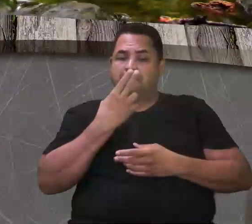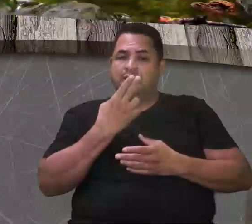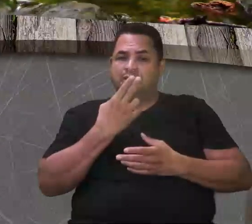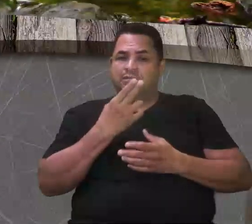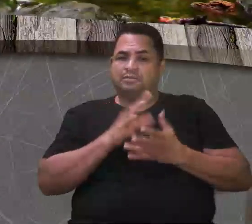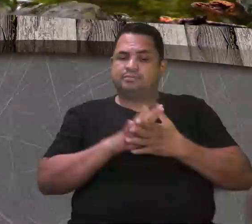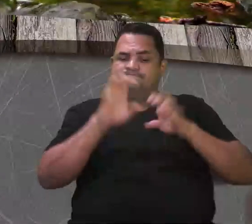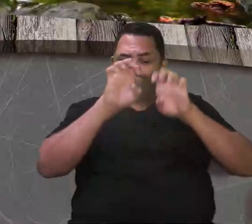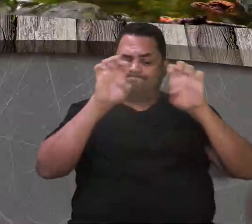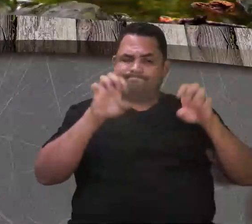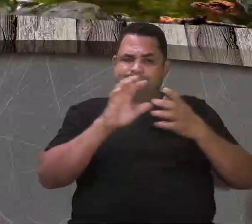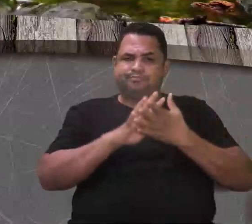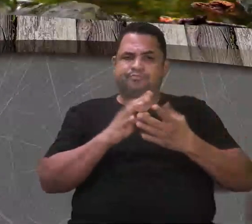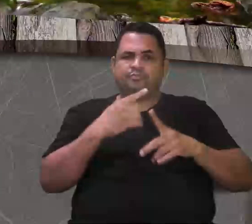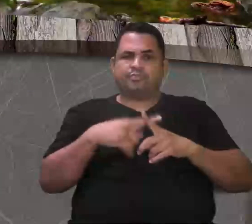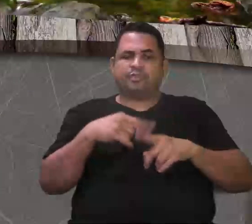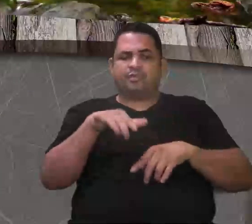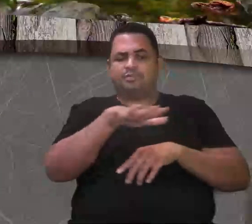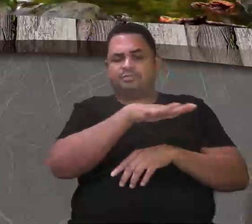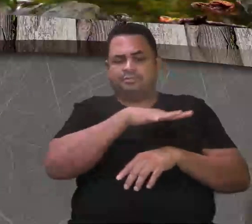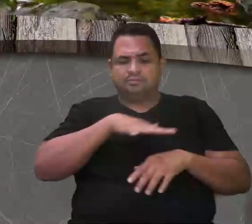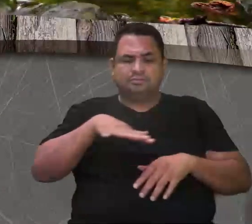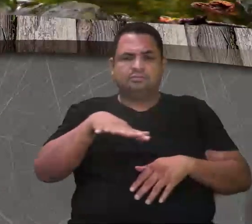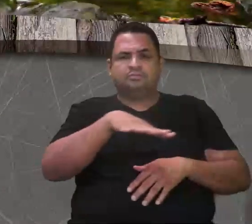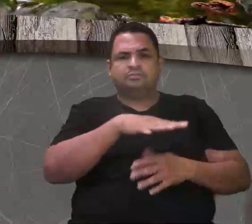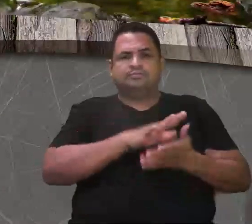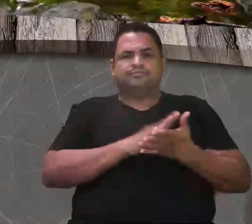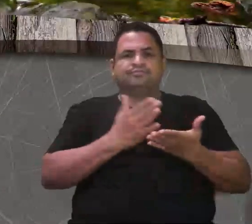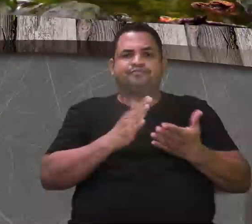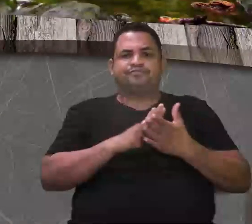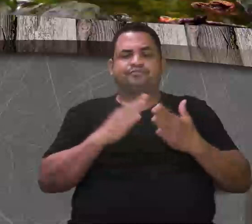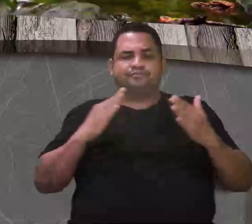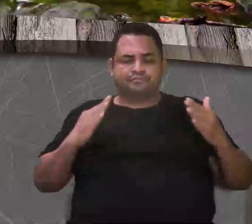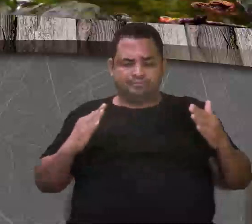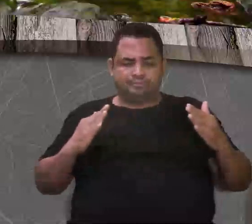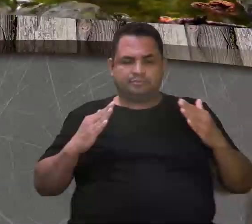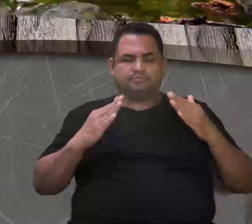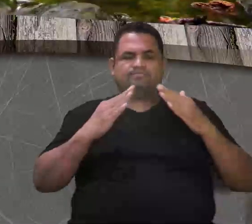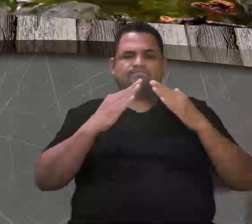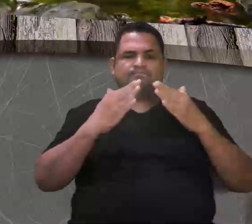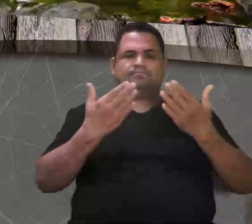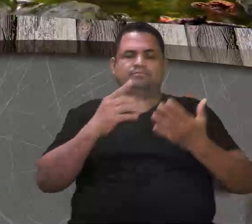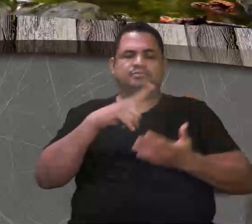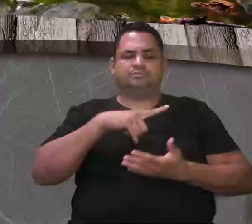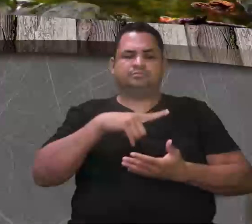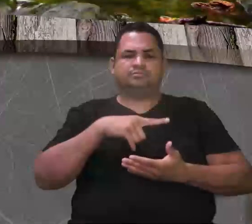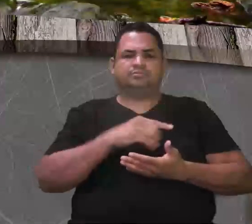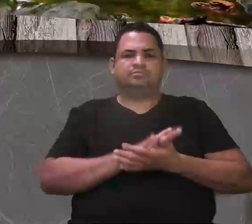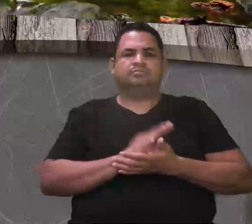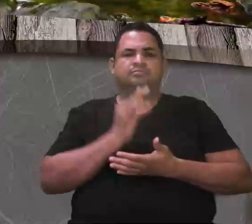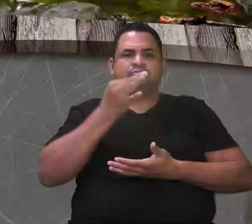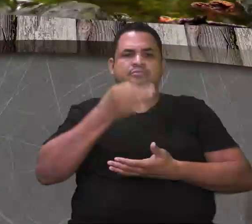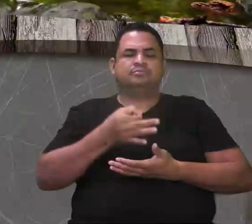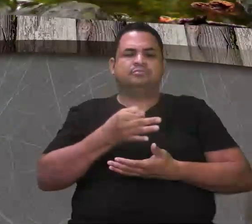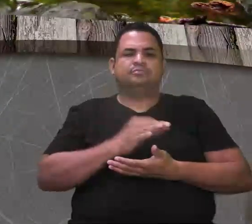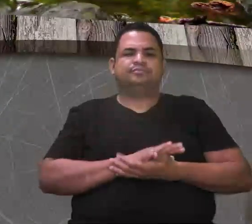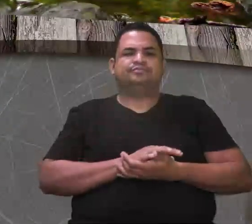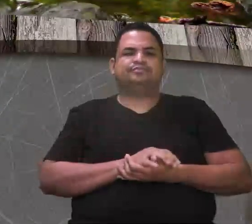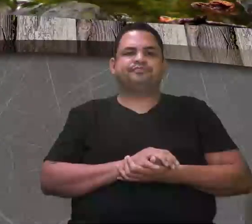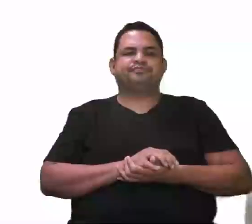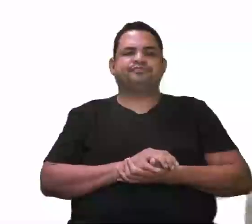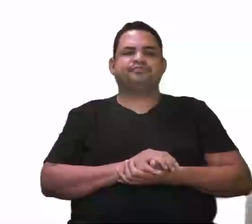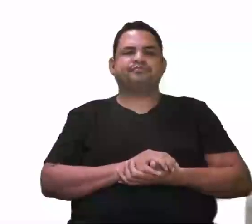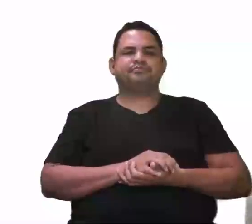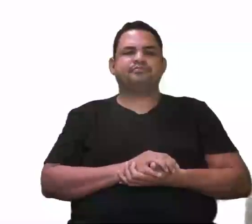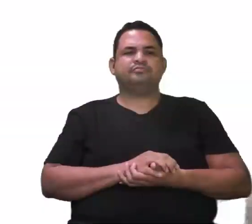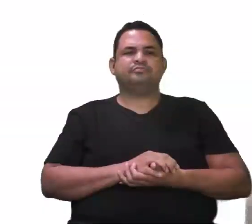estruturais, porque o ambiente fez com que eles tivessem essa convergência. Certo? Joga lá